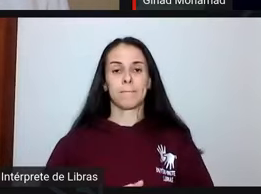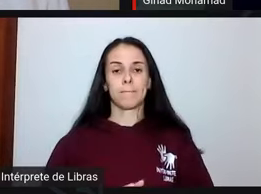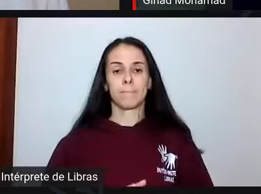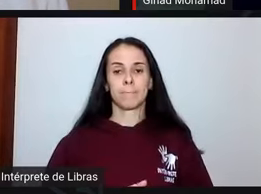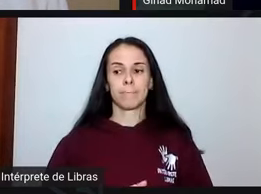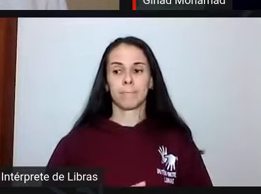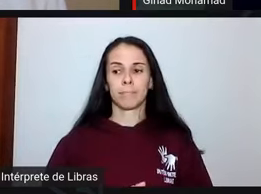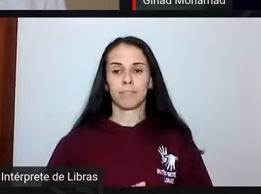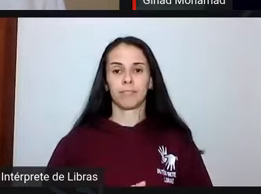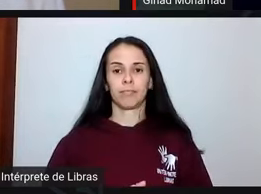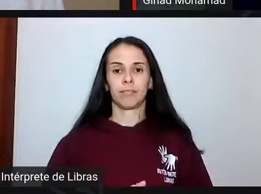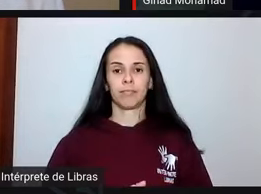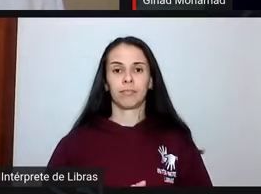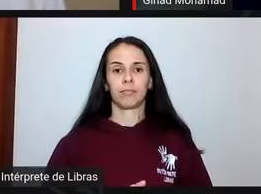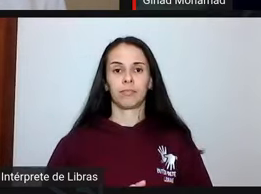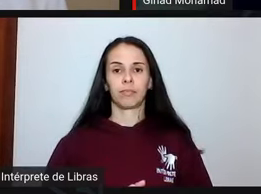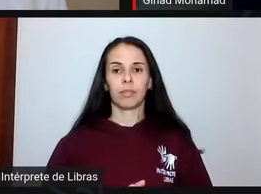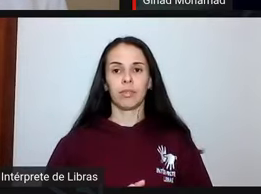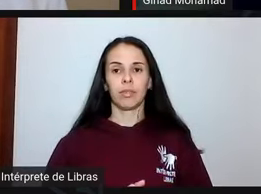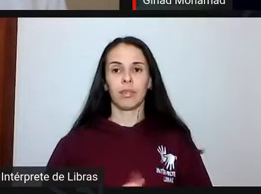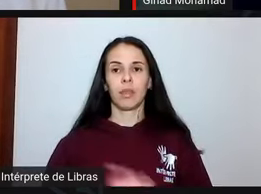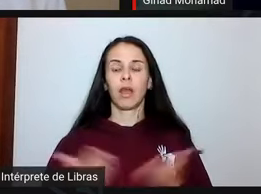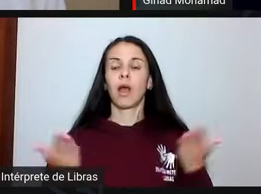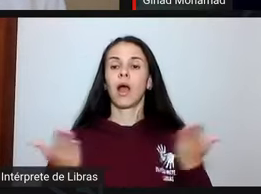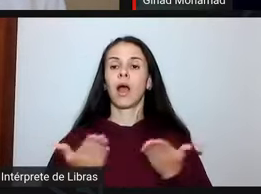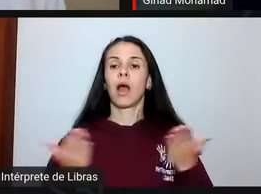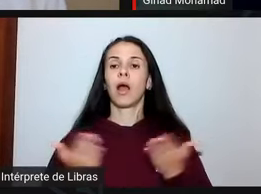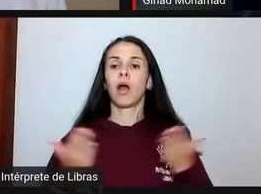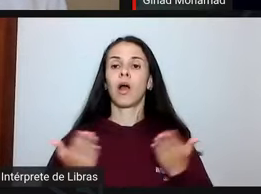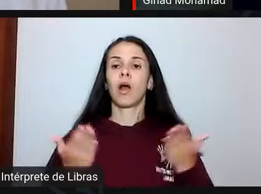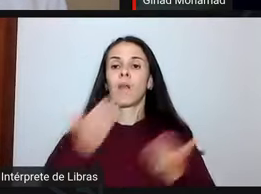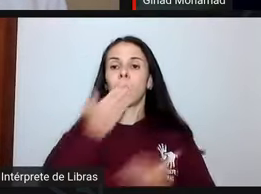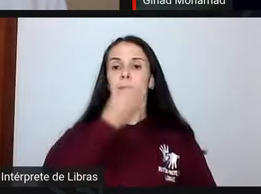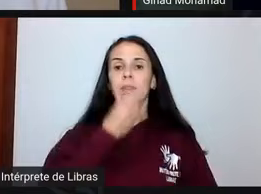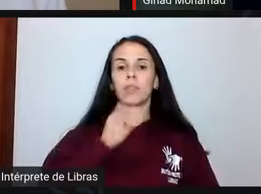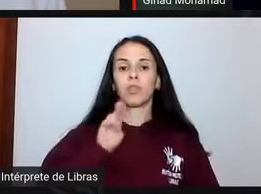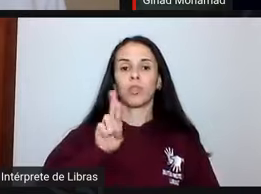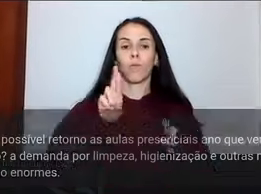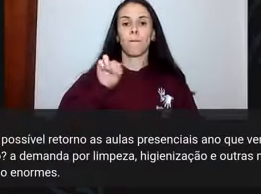eles vão disponibilizar, aí o Bruno disponibiliza na tela as perguntas